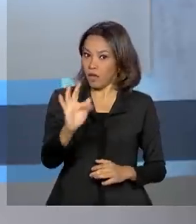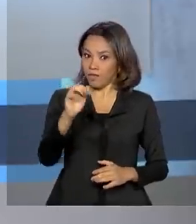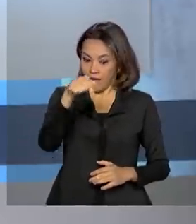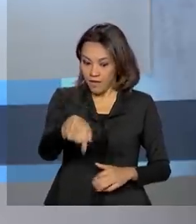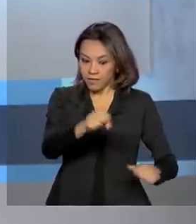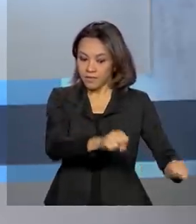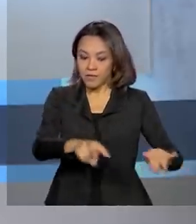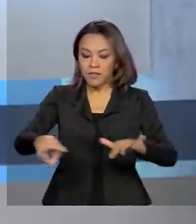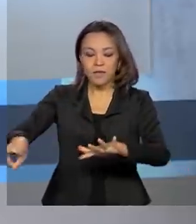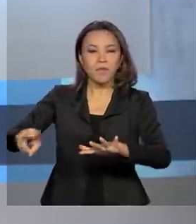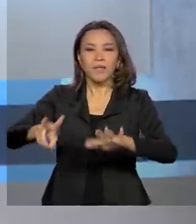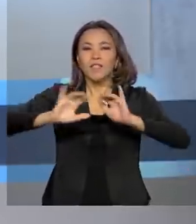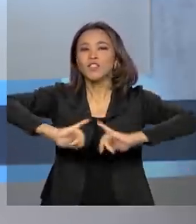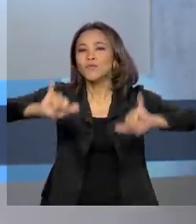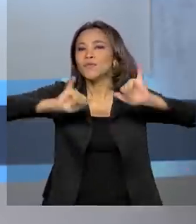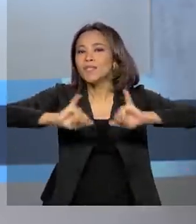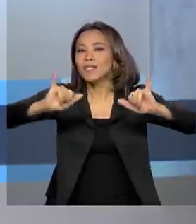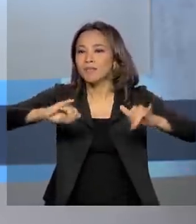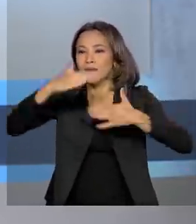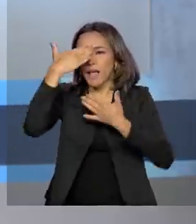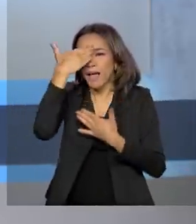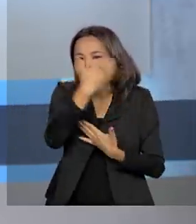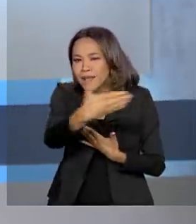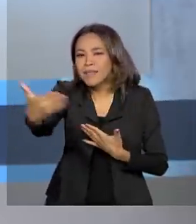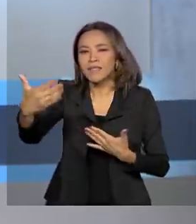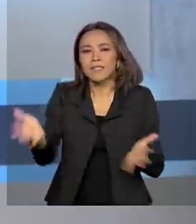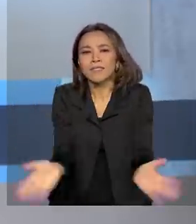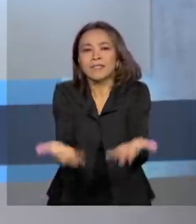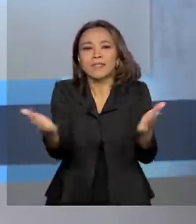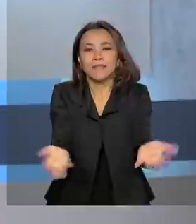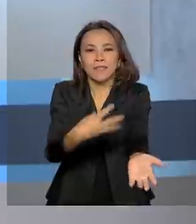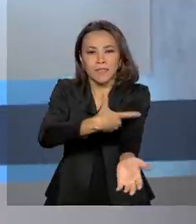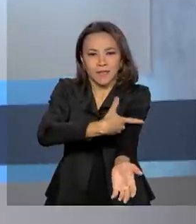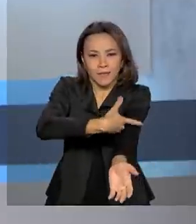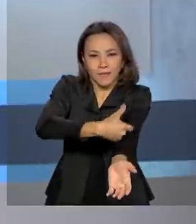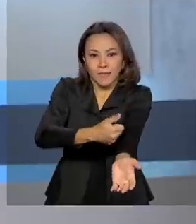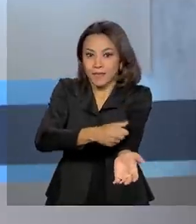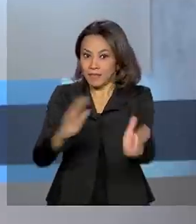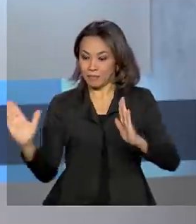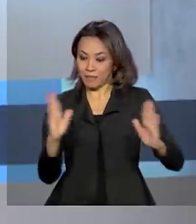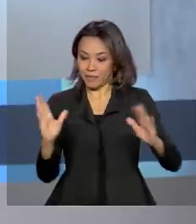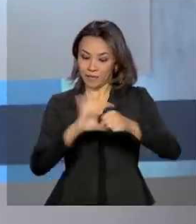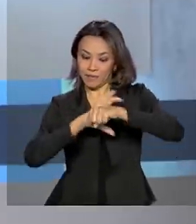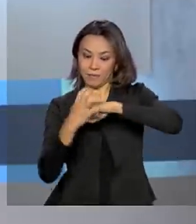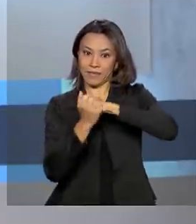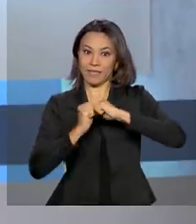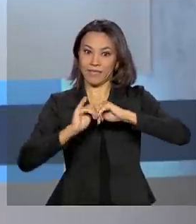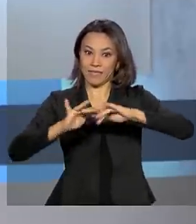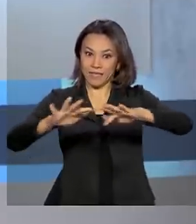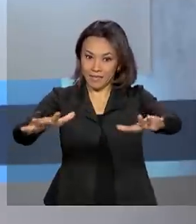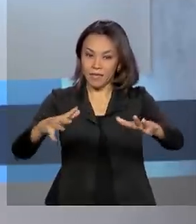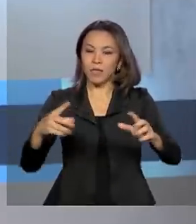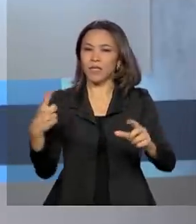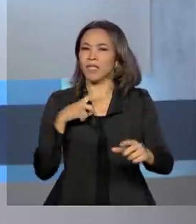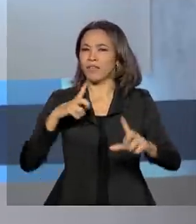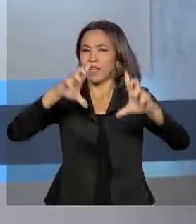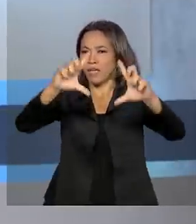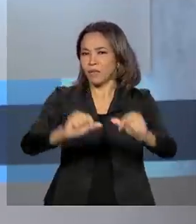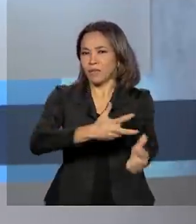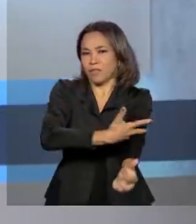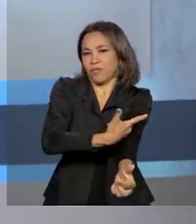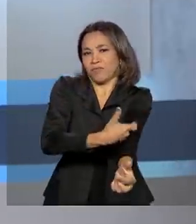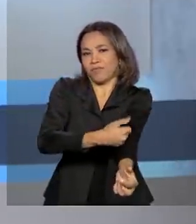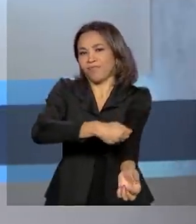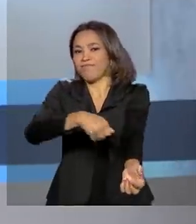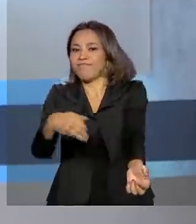uma campanha para agradecer e incentivar a doação, especialmente em tempos de pandemia, quando houve redução nos estoques do